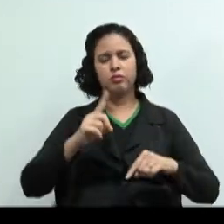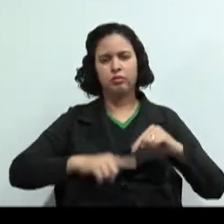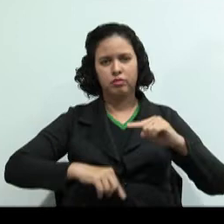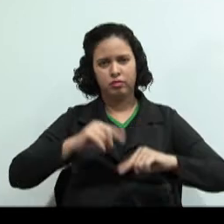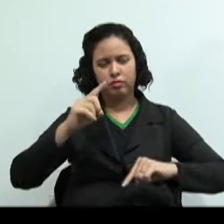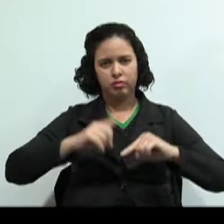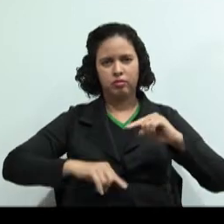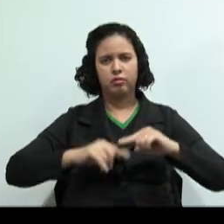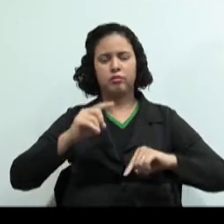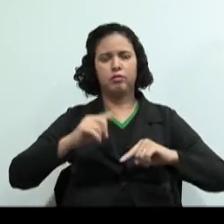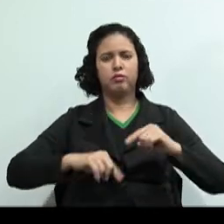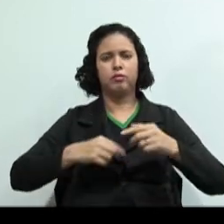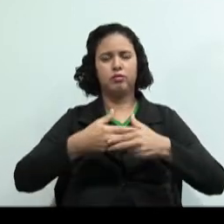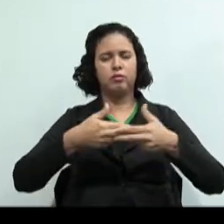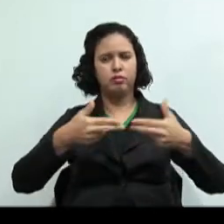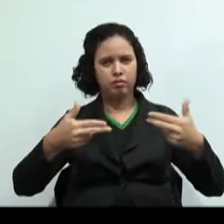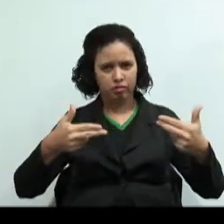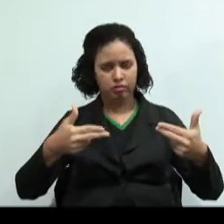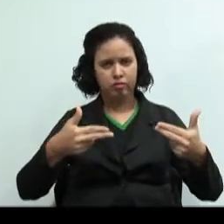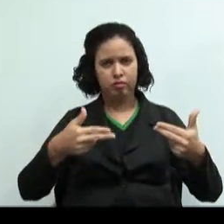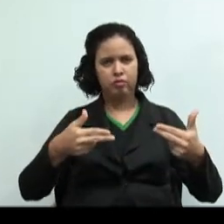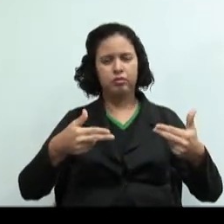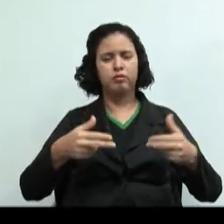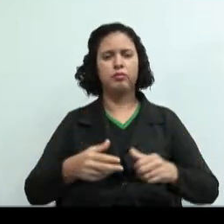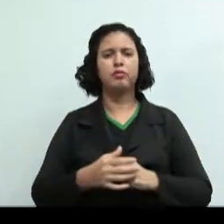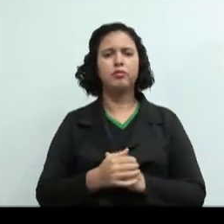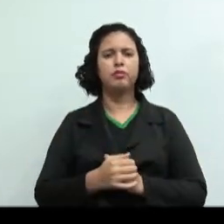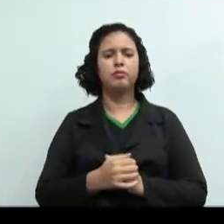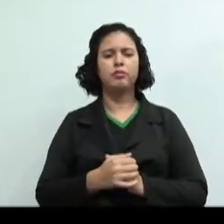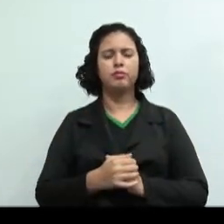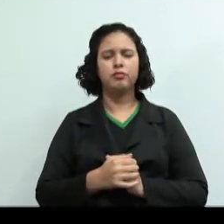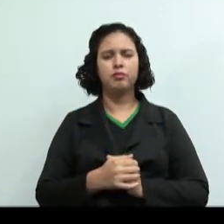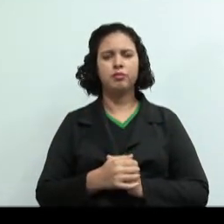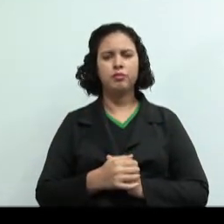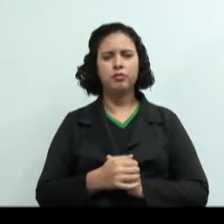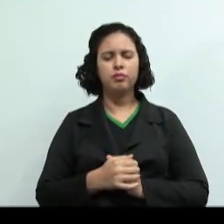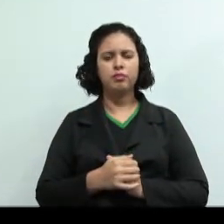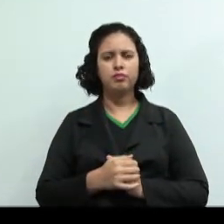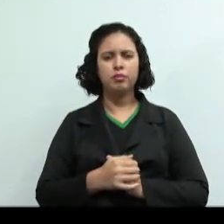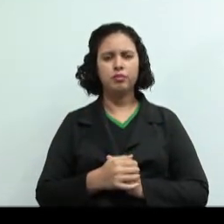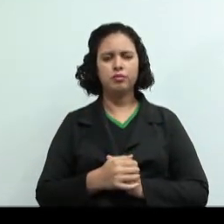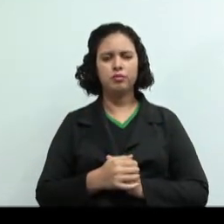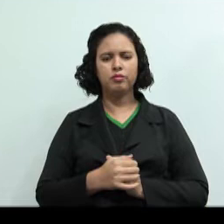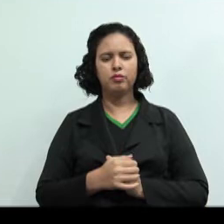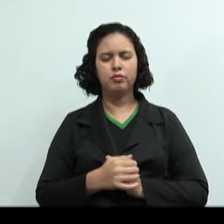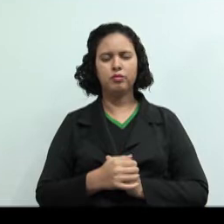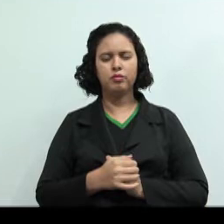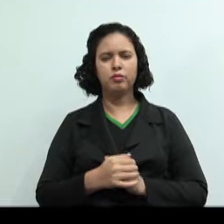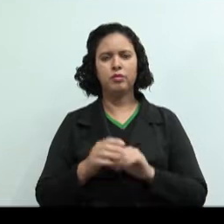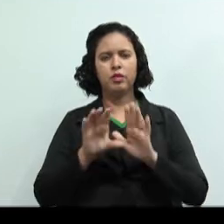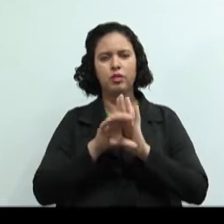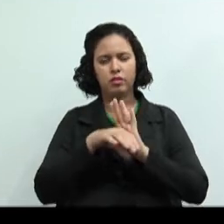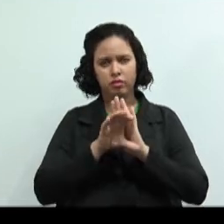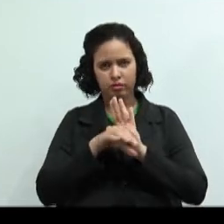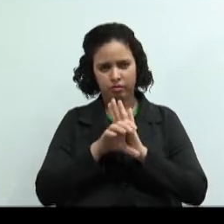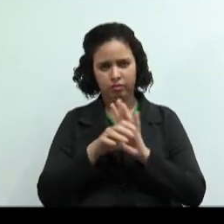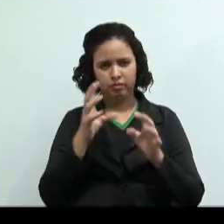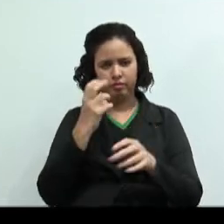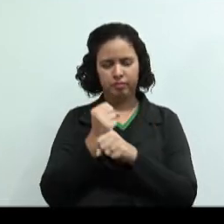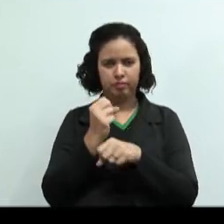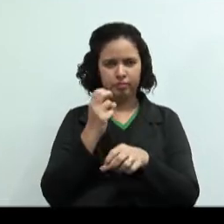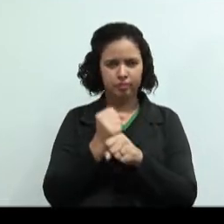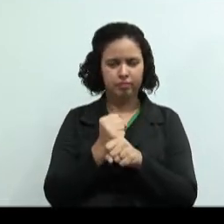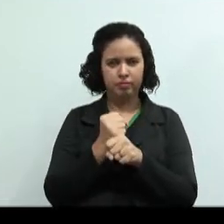O conceito de contabilidade de